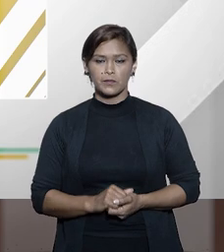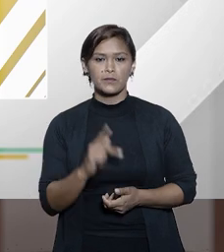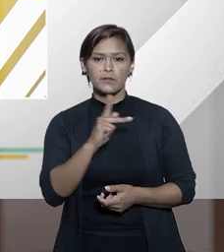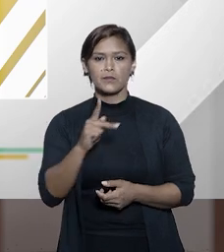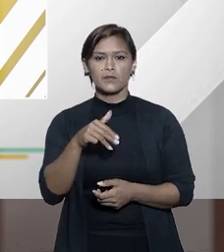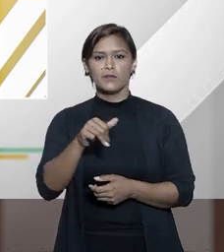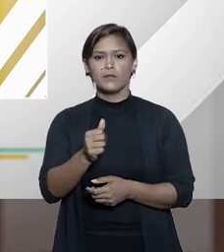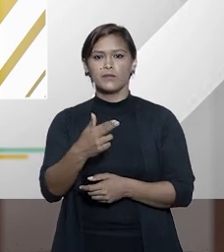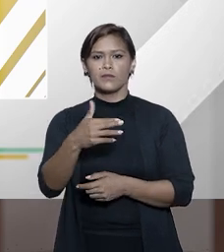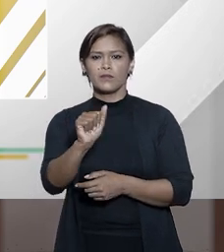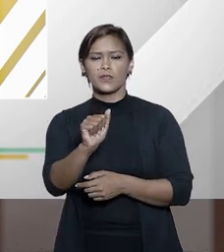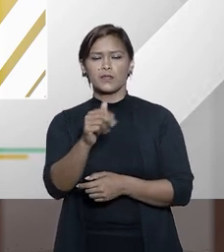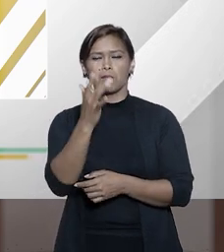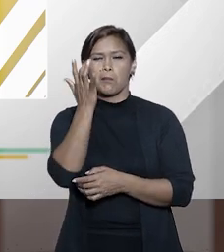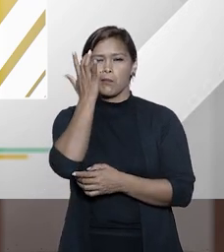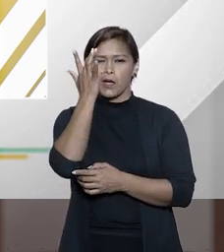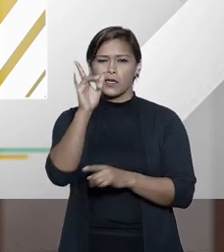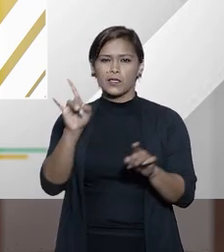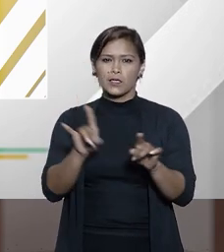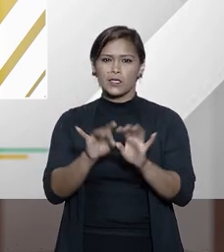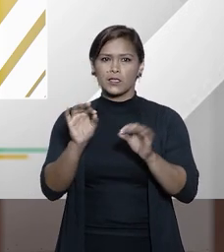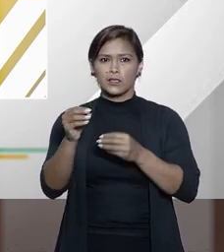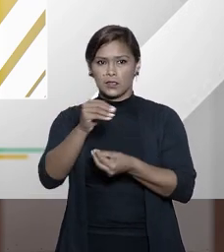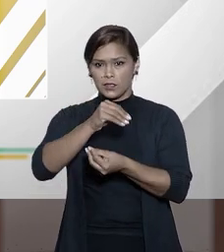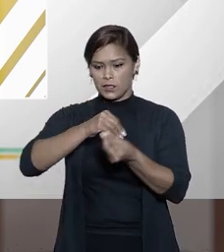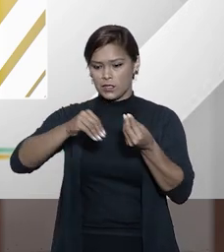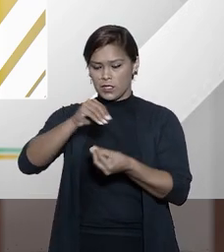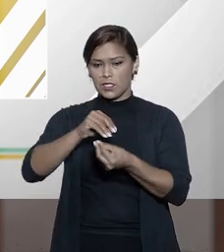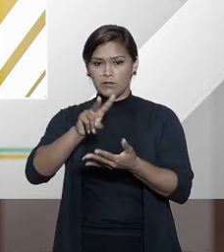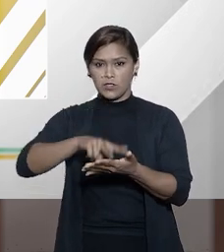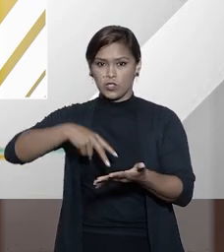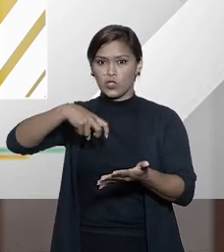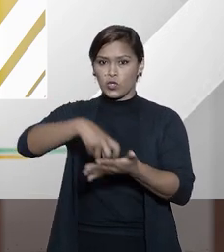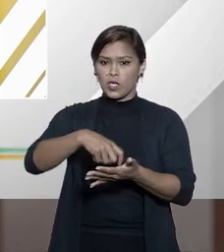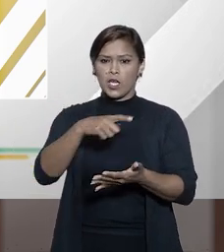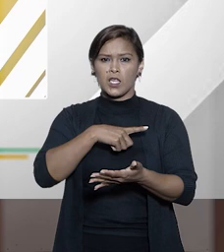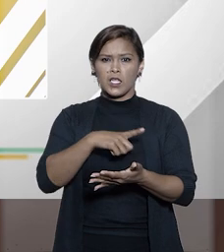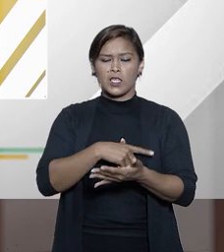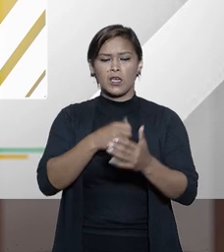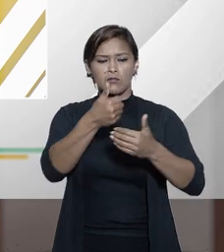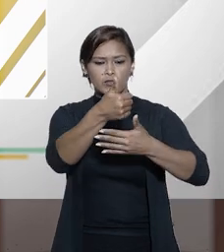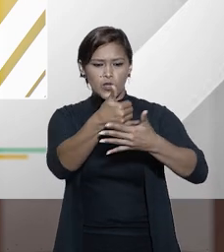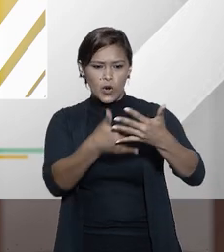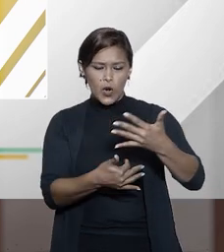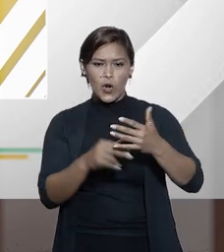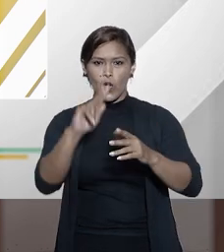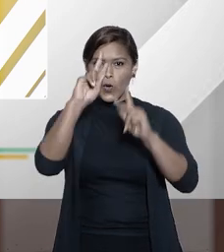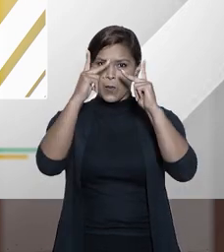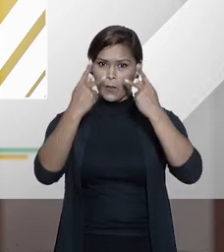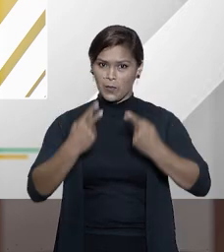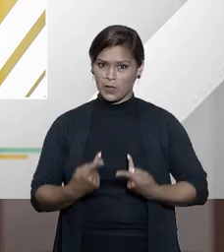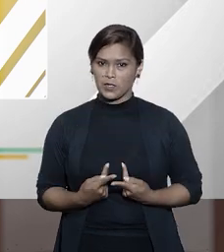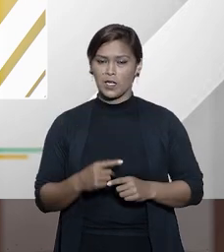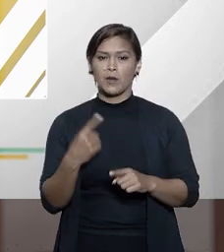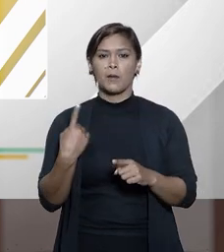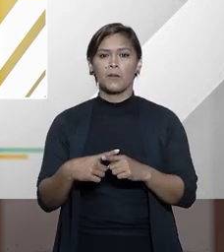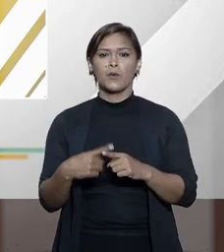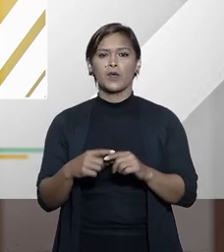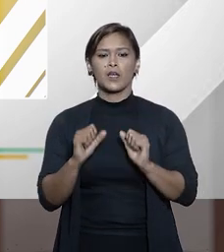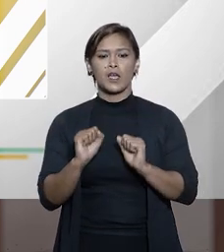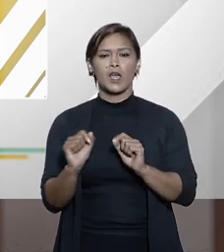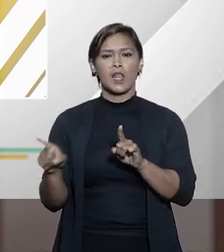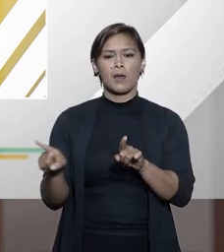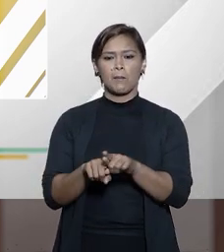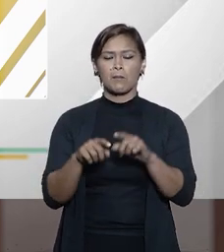professora Maria Rosa ao que me parece então a transferência de condenados tem digamos um teor humanitário por quem ela